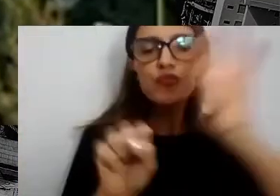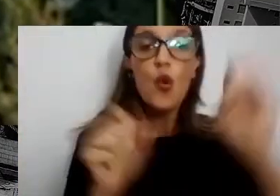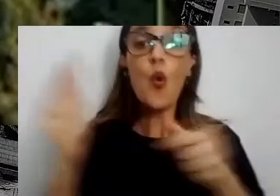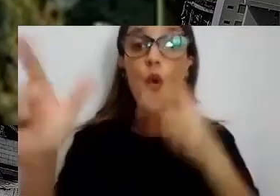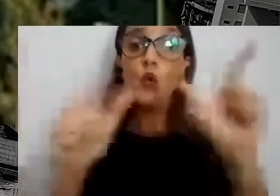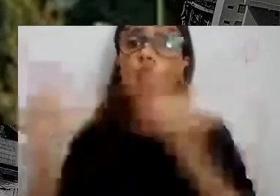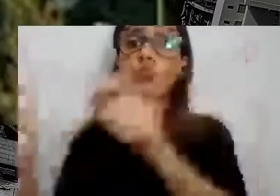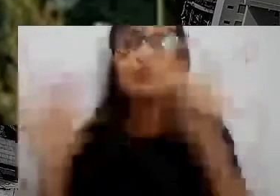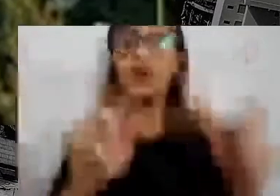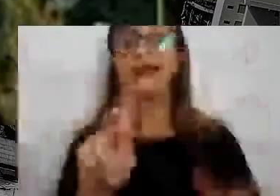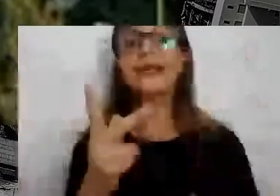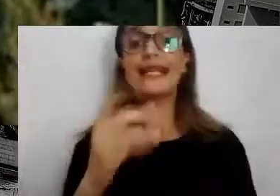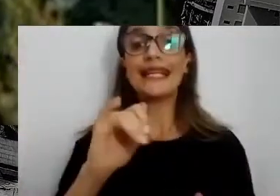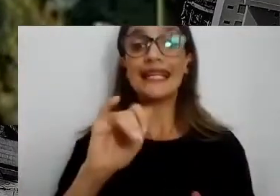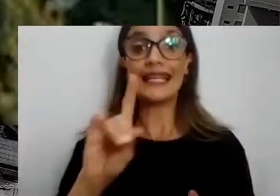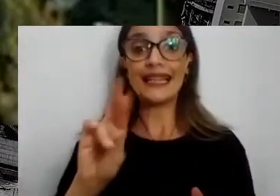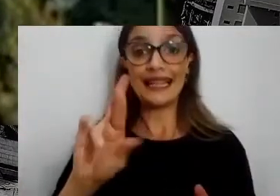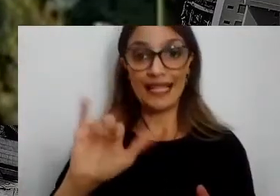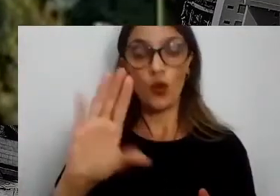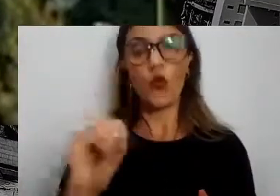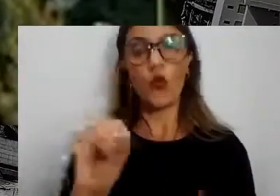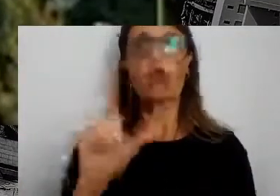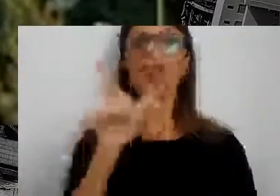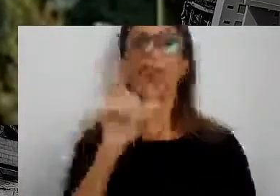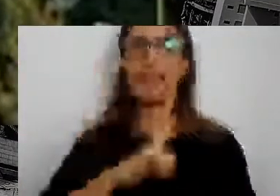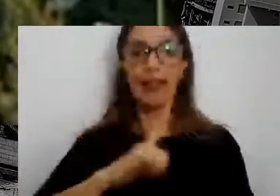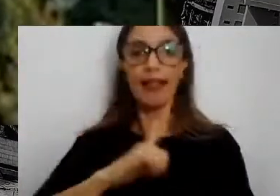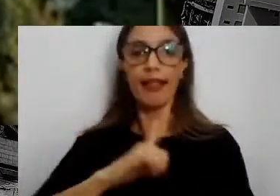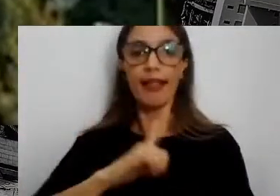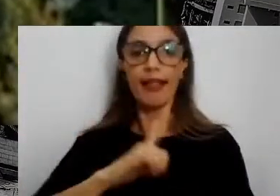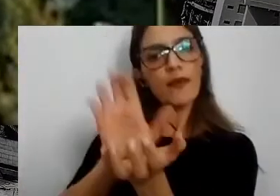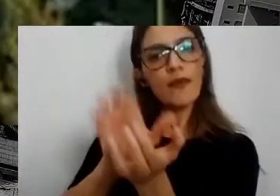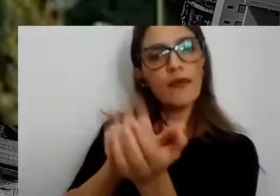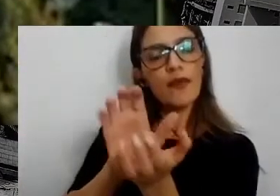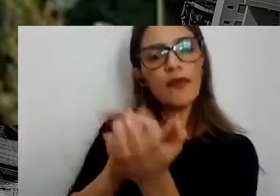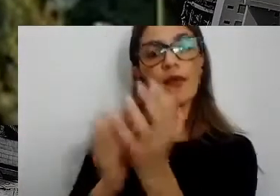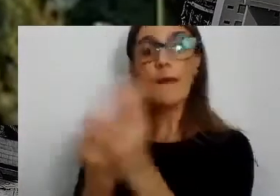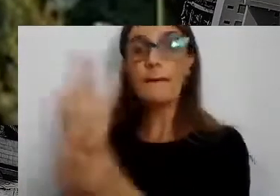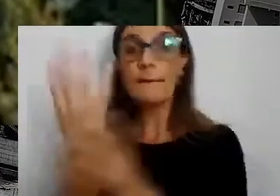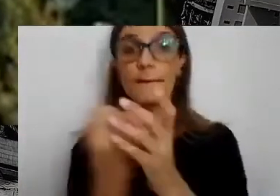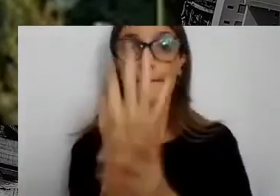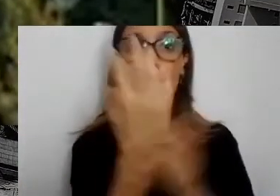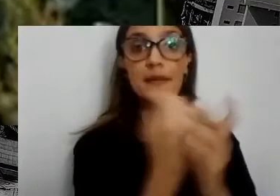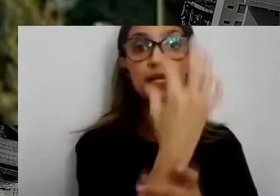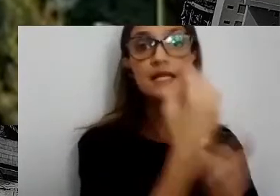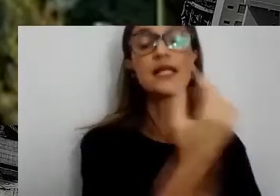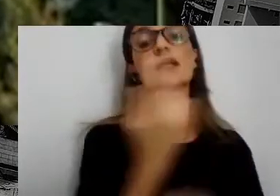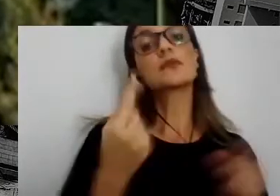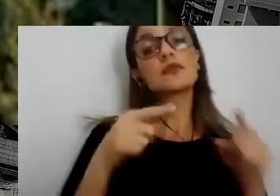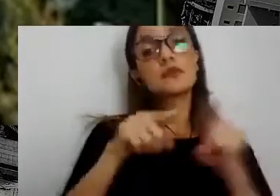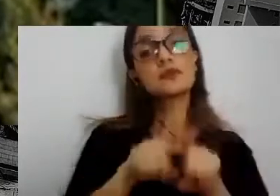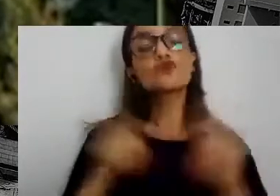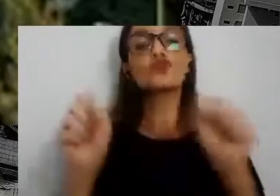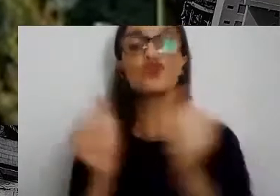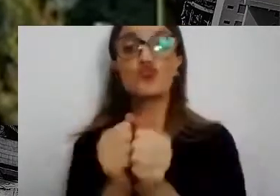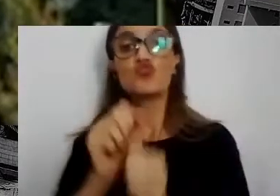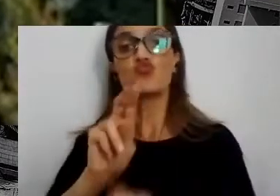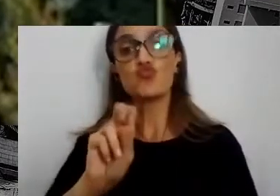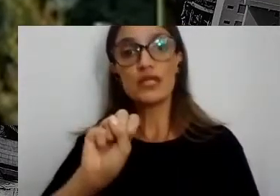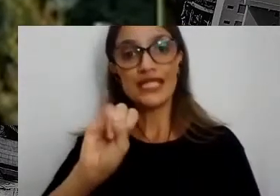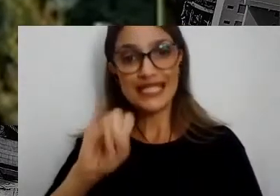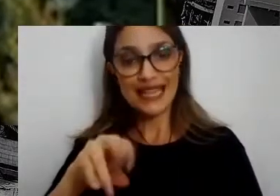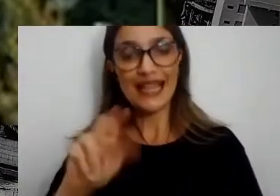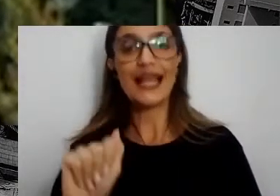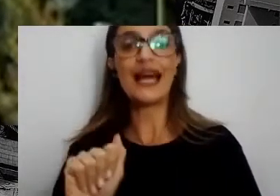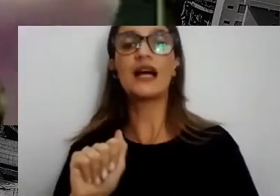exemplo, a gente tem em Pernambuco, a nossa planta em Itapsuma, usa esse efluente tratado em parceria com uma usina para fazer fertirrigação em